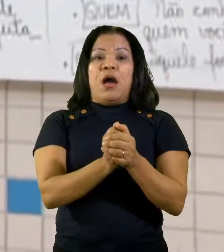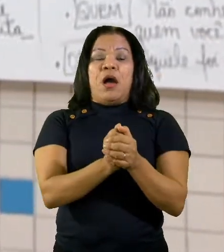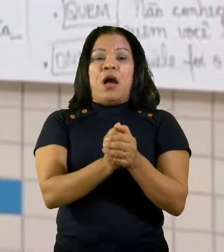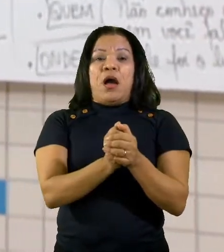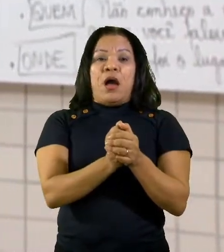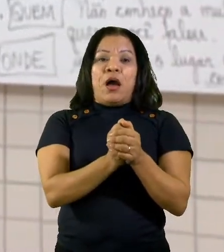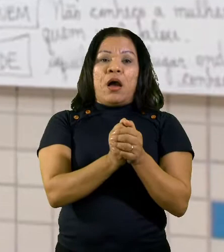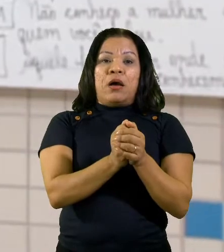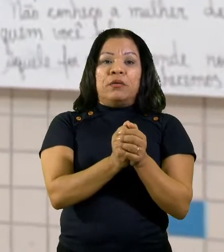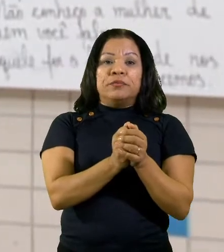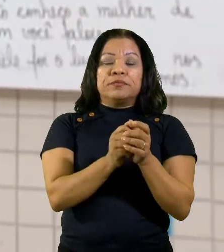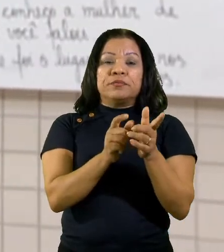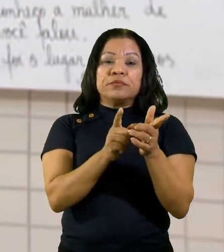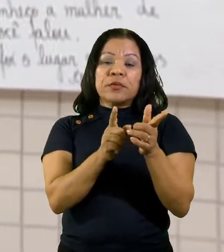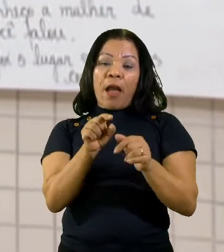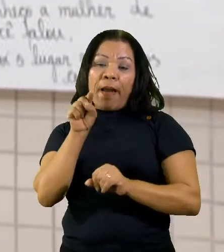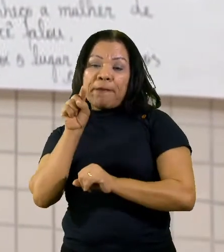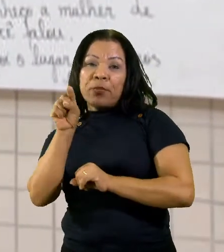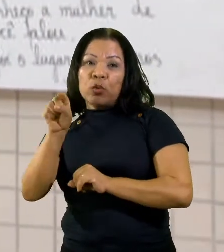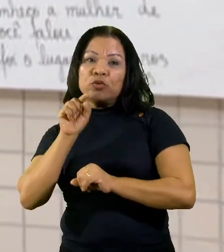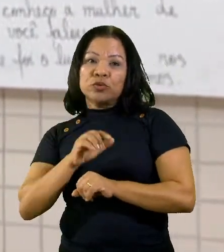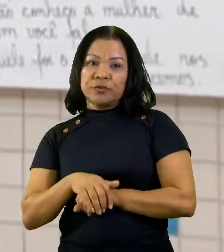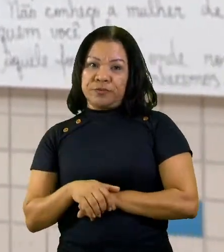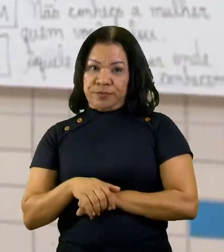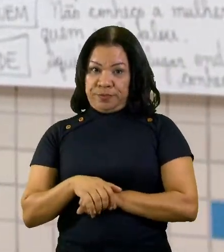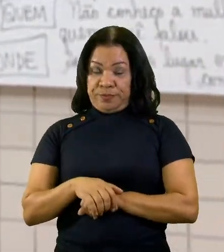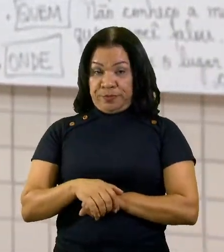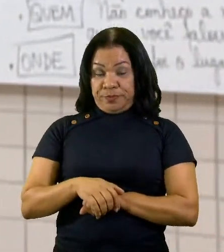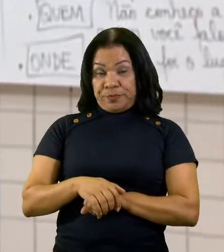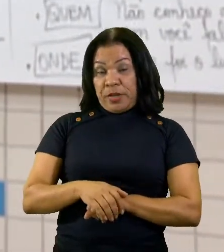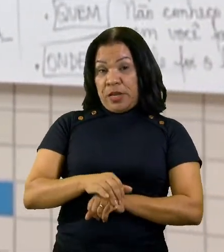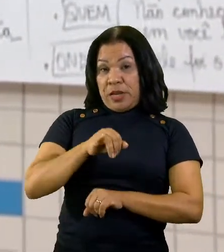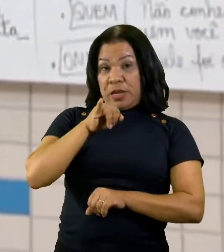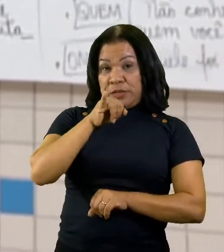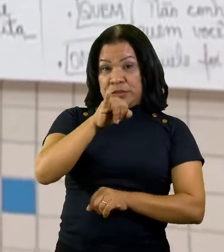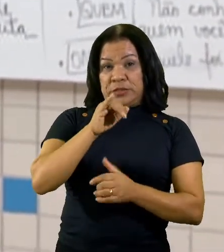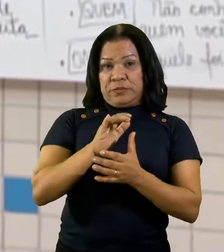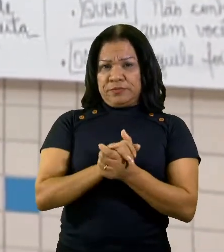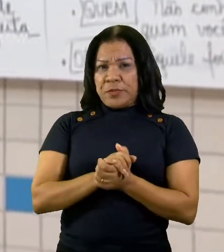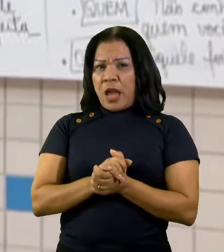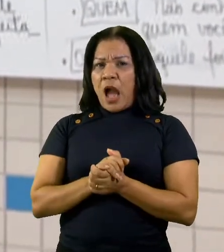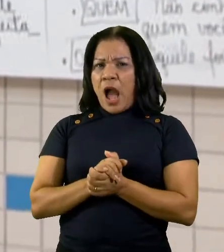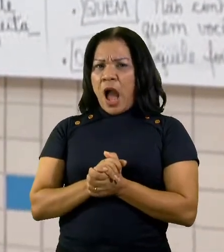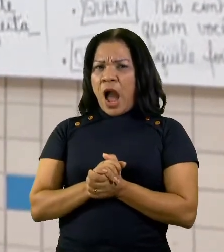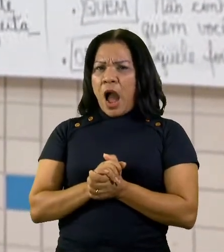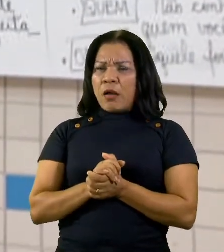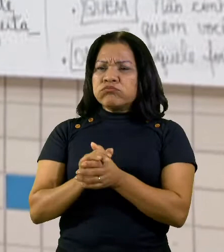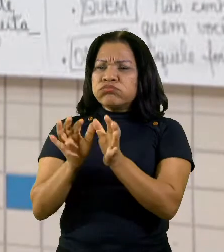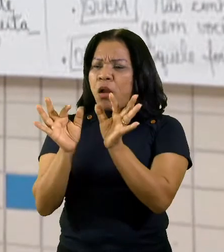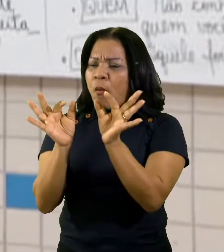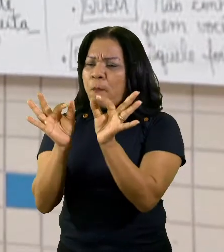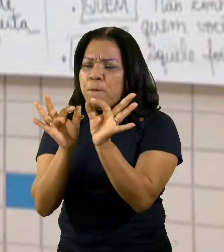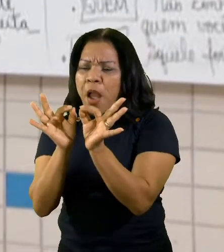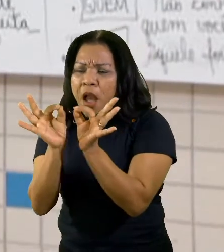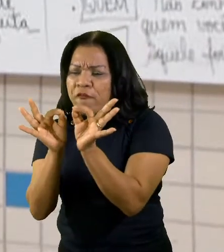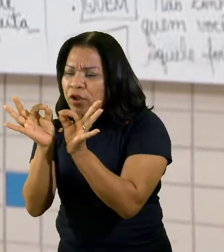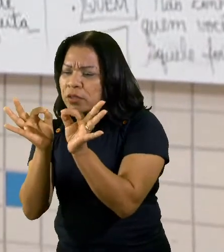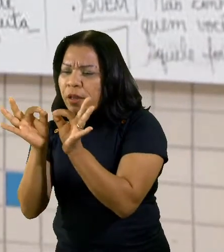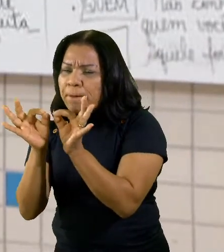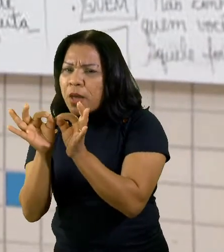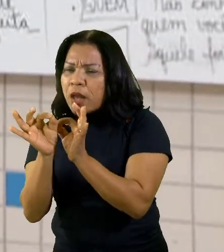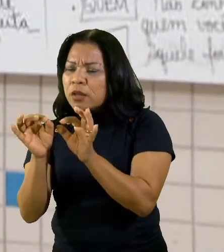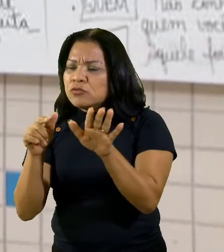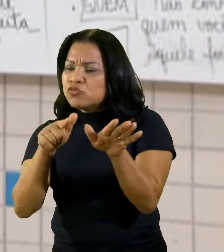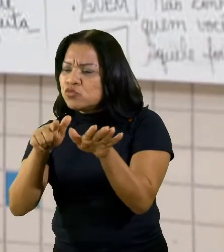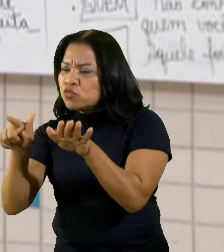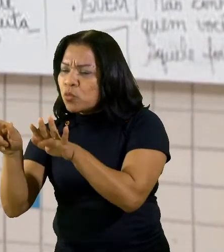sentido. E se eu começasse? Funcionaram perfeitamente por uma semana. Também tem um sentido